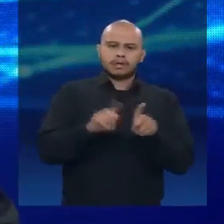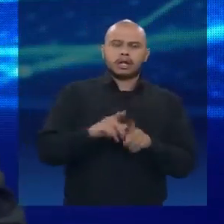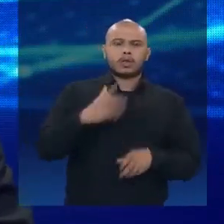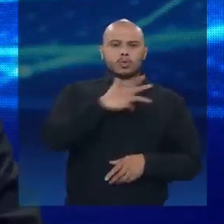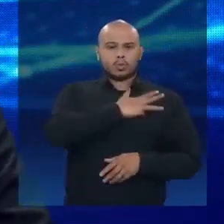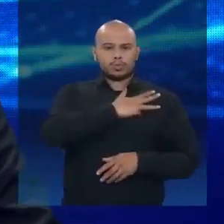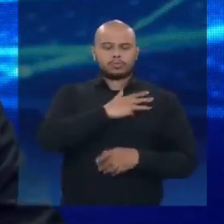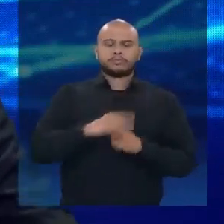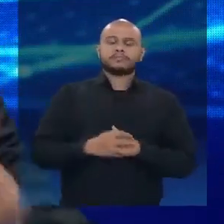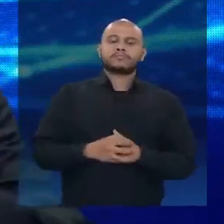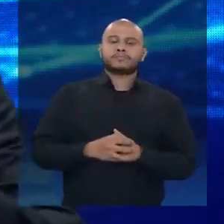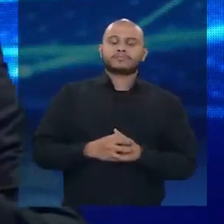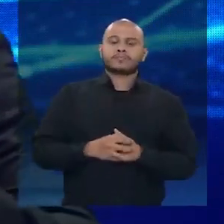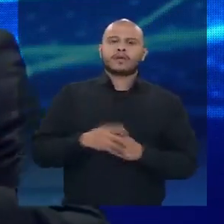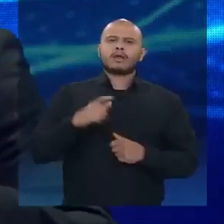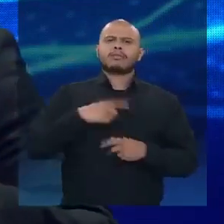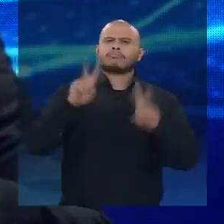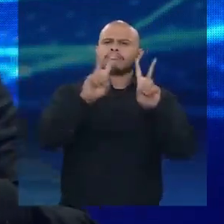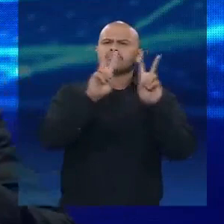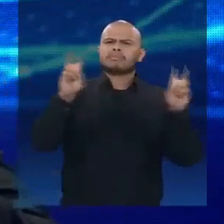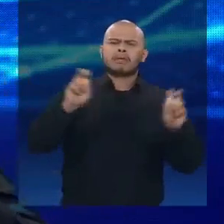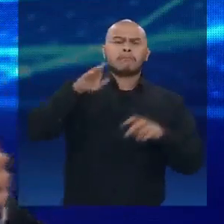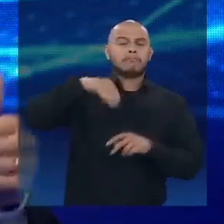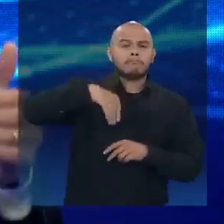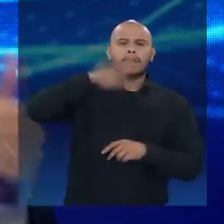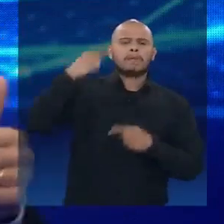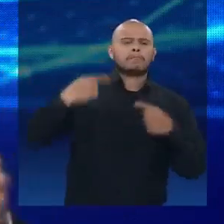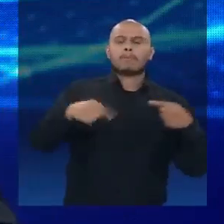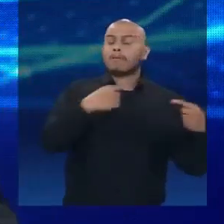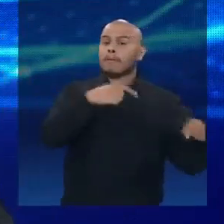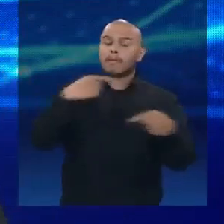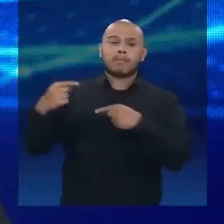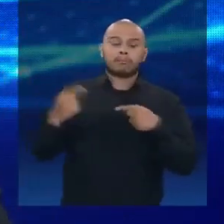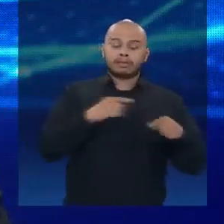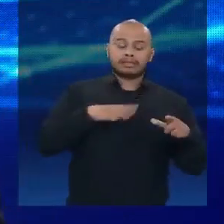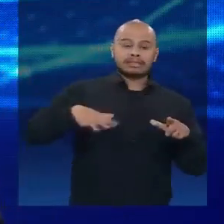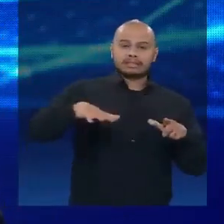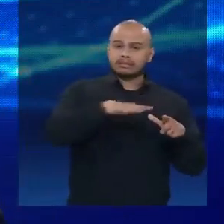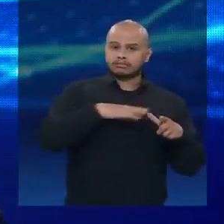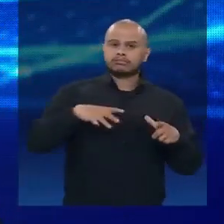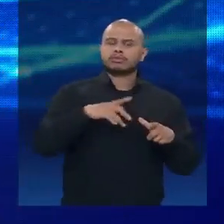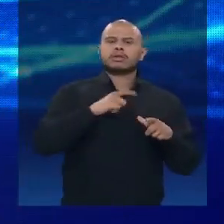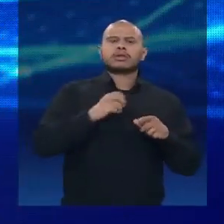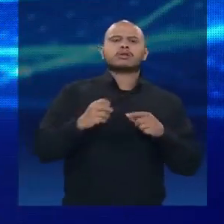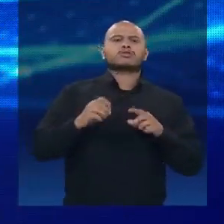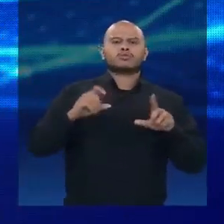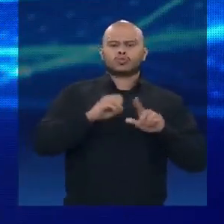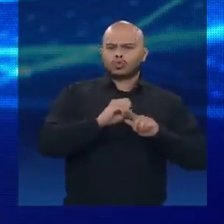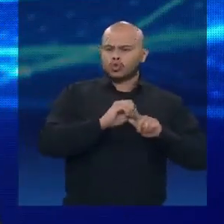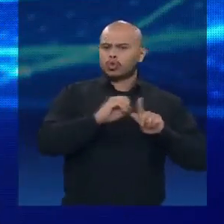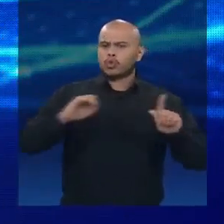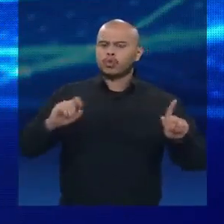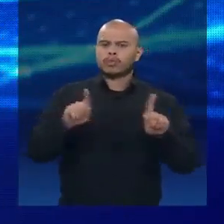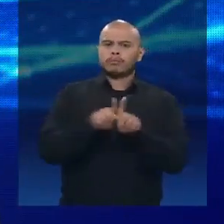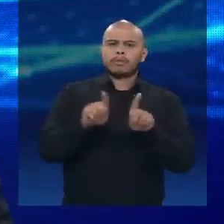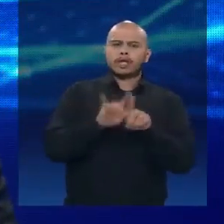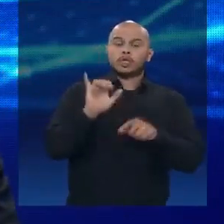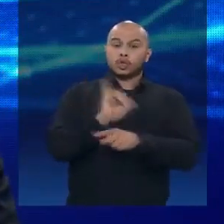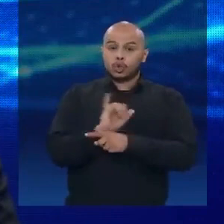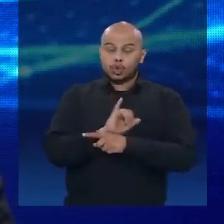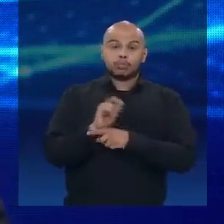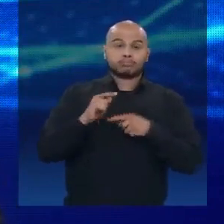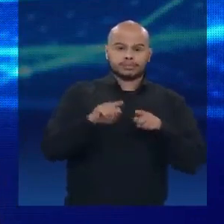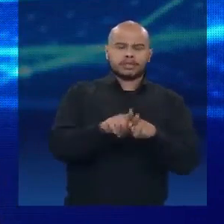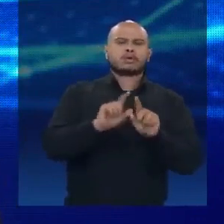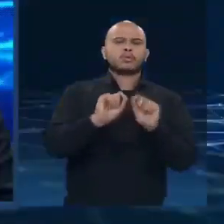Lula. Um dos assuntos mais comentados nesse momento na nossa sala digital, em parceria com o Google e o YouTube na área de economia, é auxílio